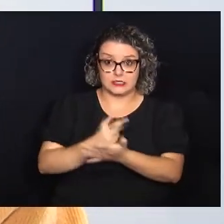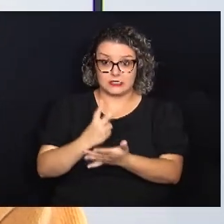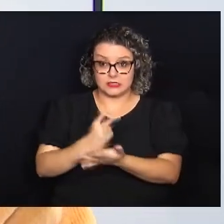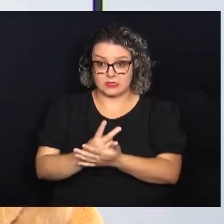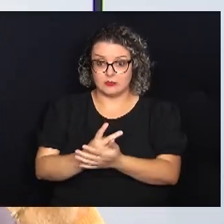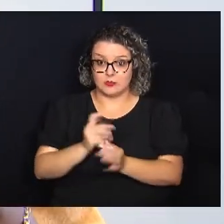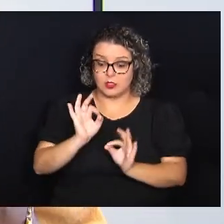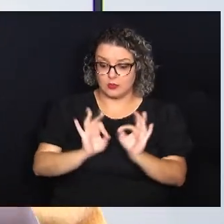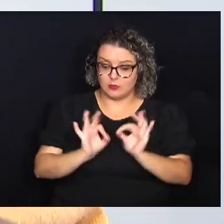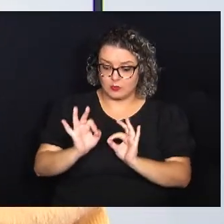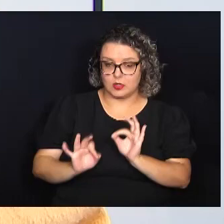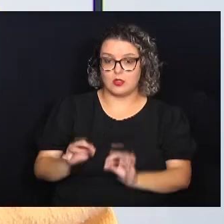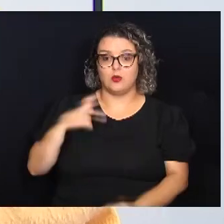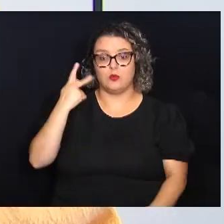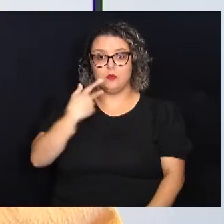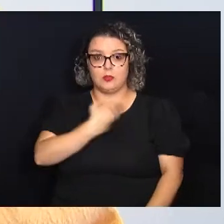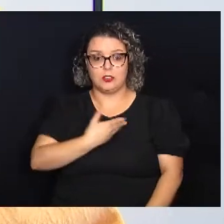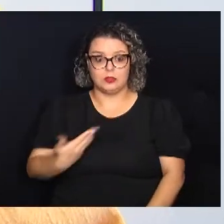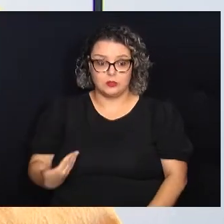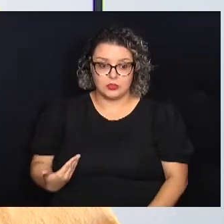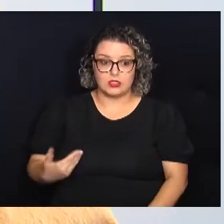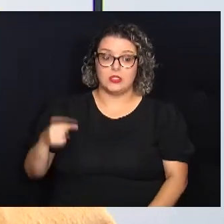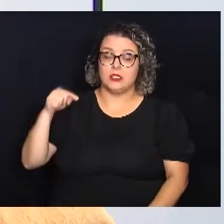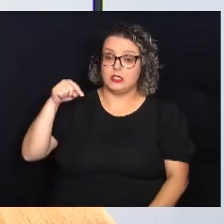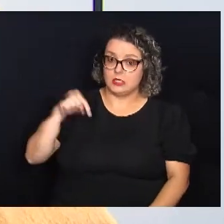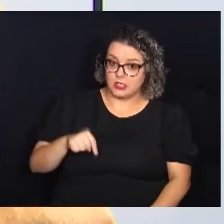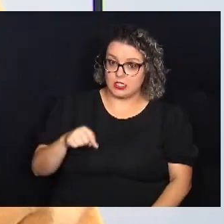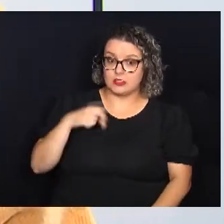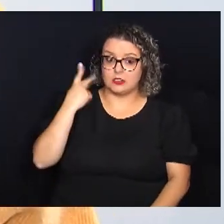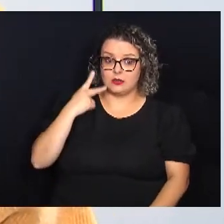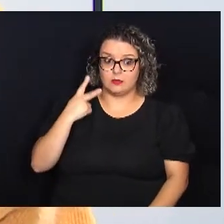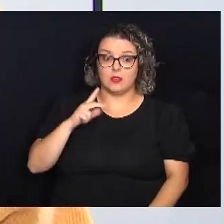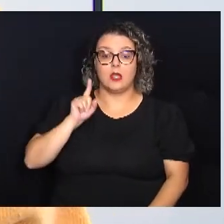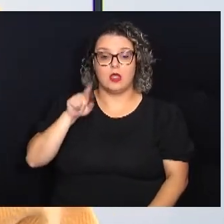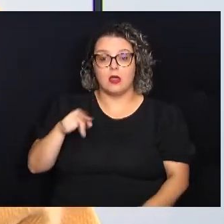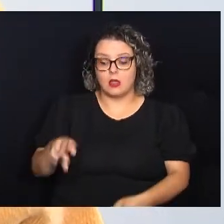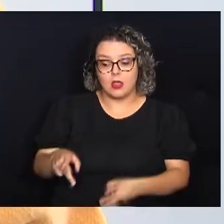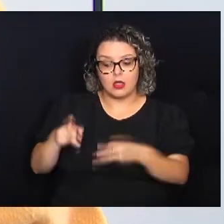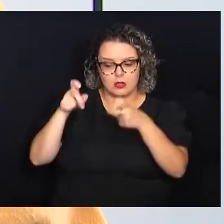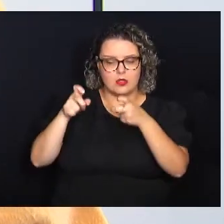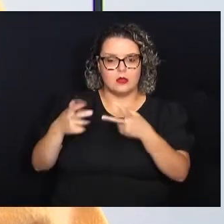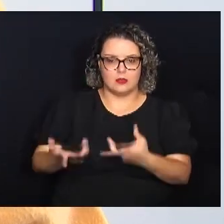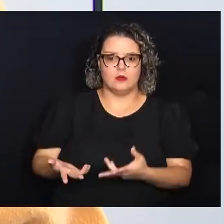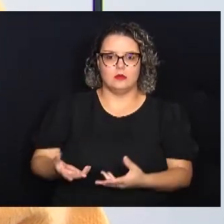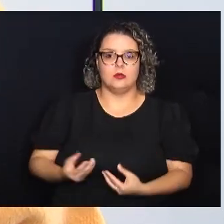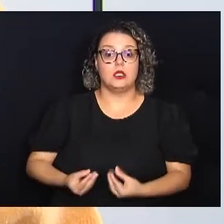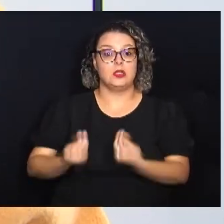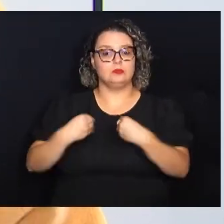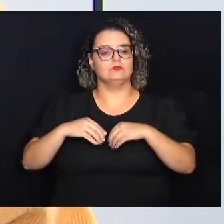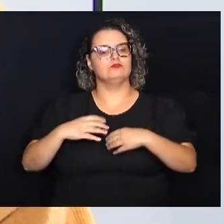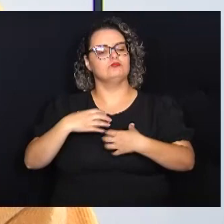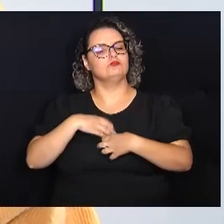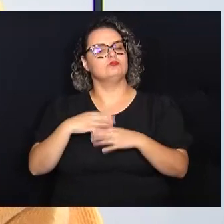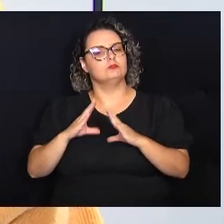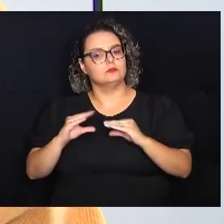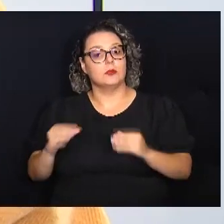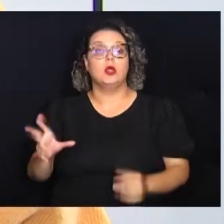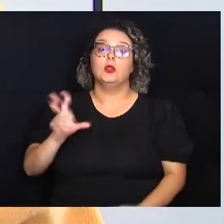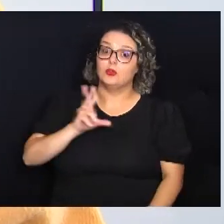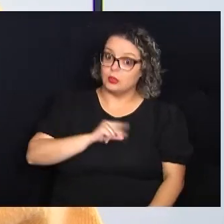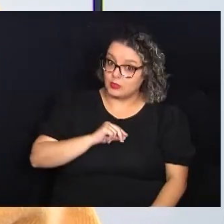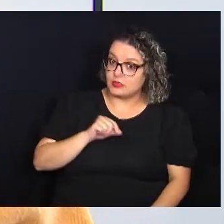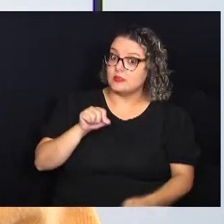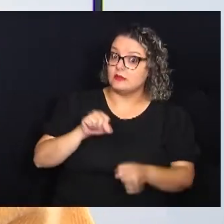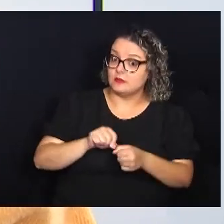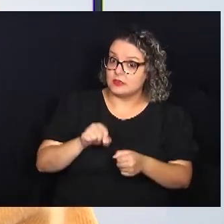sempre que a gente projeta uma política pública e essa política pública é reconhecida, nos traz uma sensação de